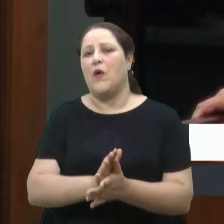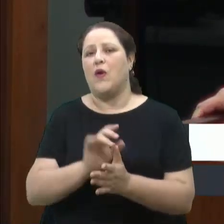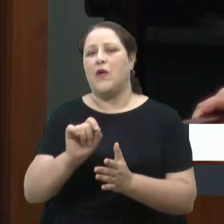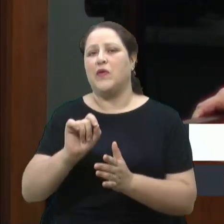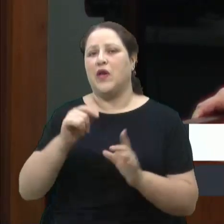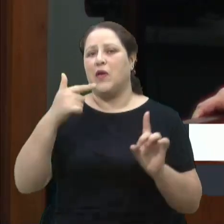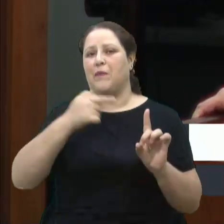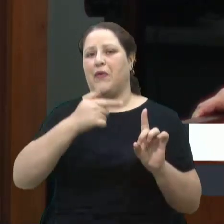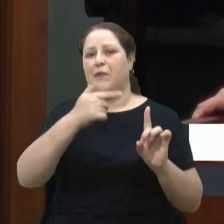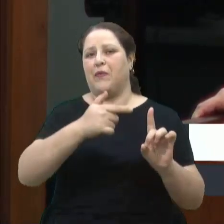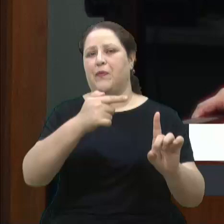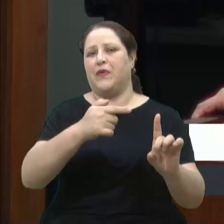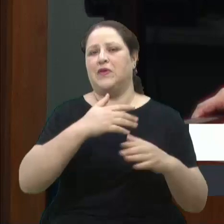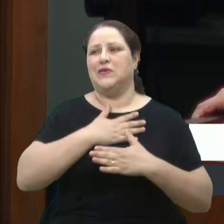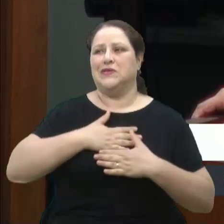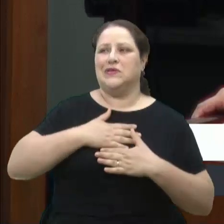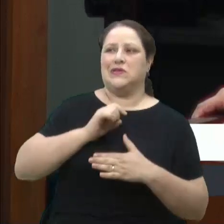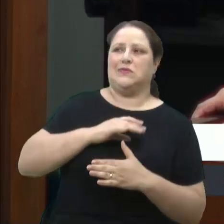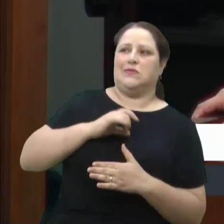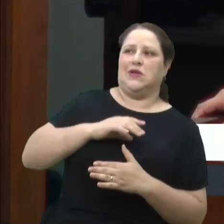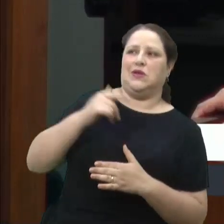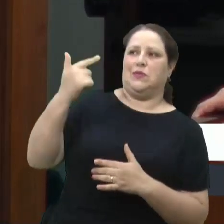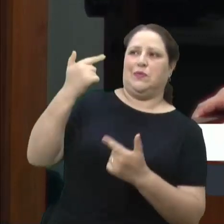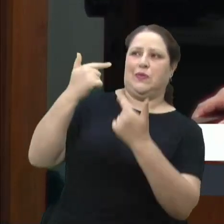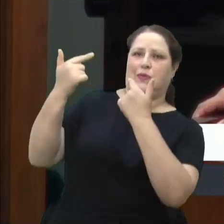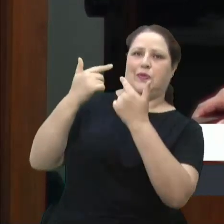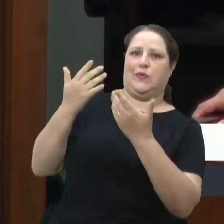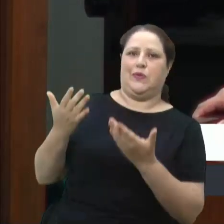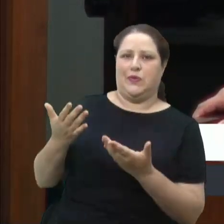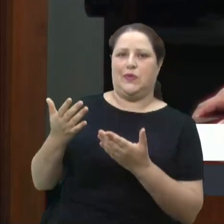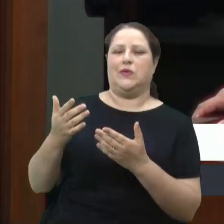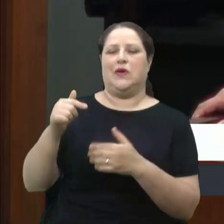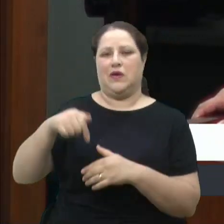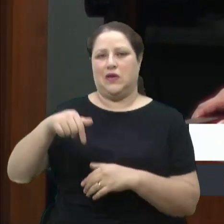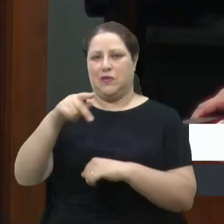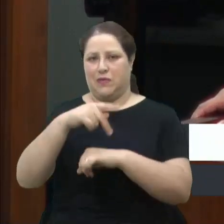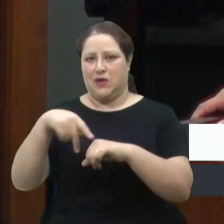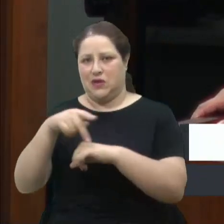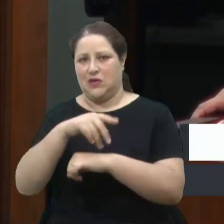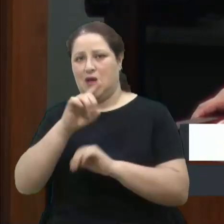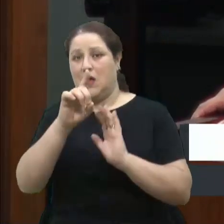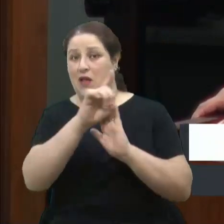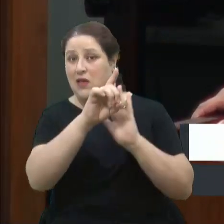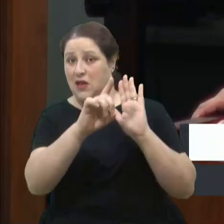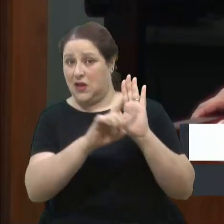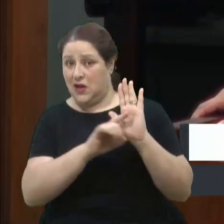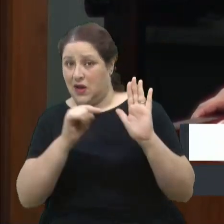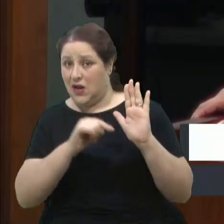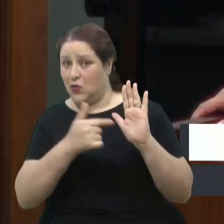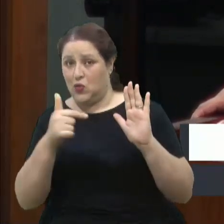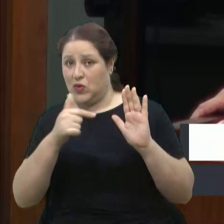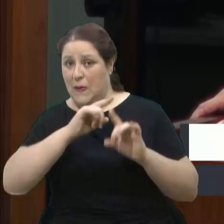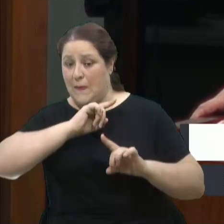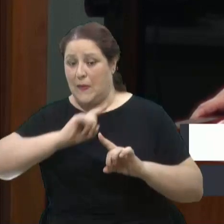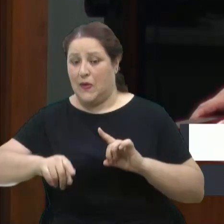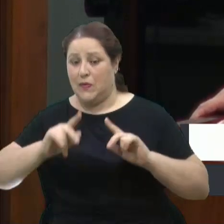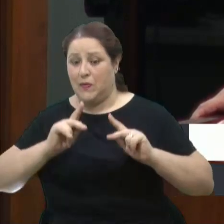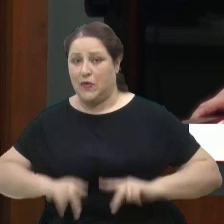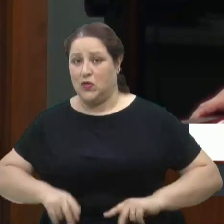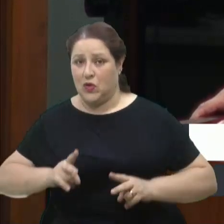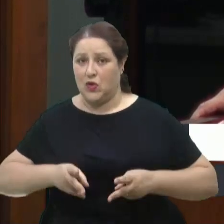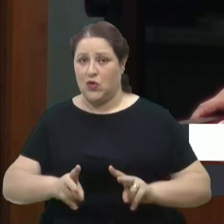ameaçada por arma de fogo no nosso país. E que esse decreto não impede que as pessoas continuem